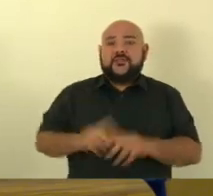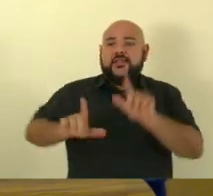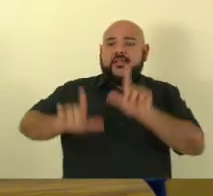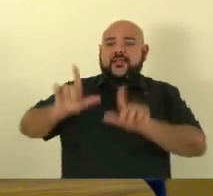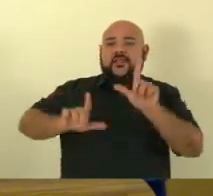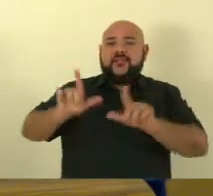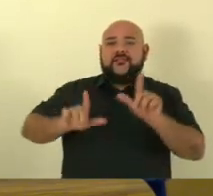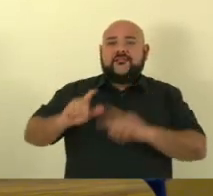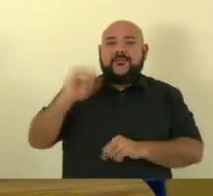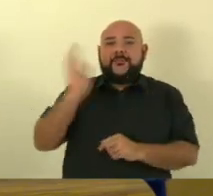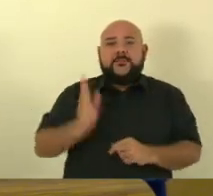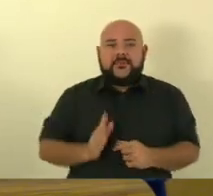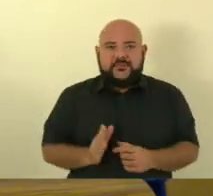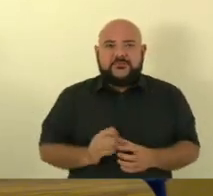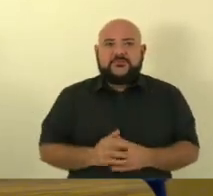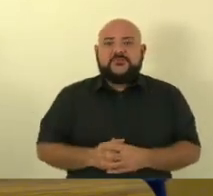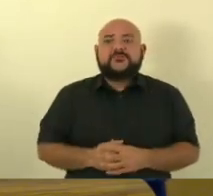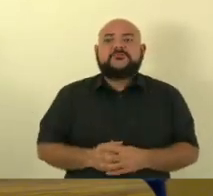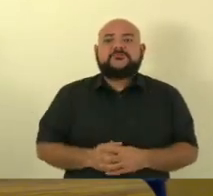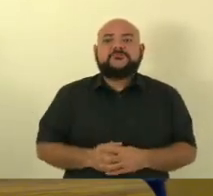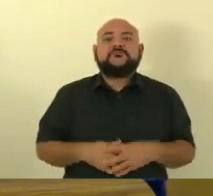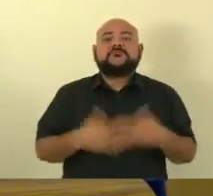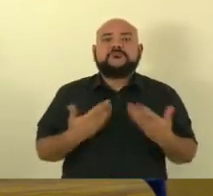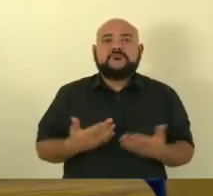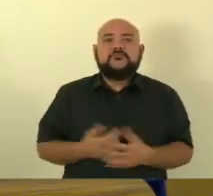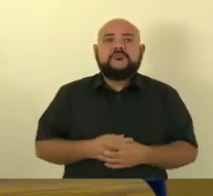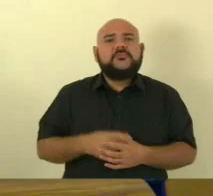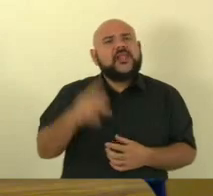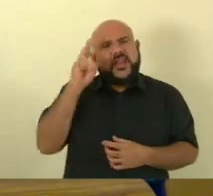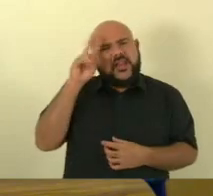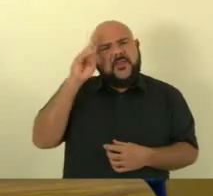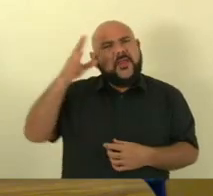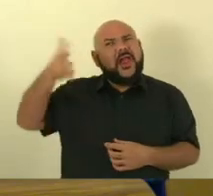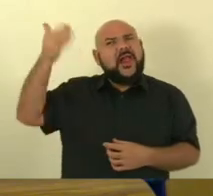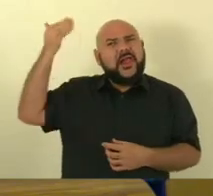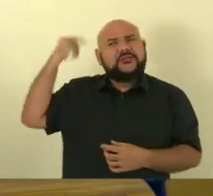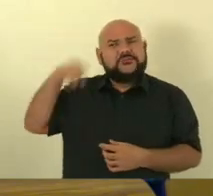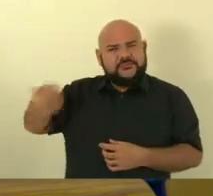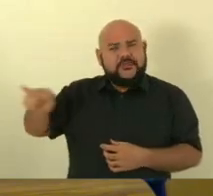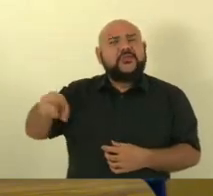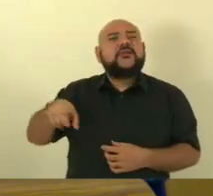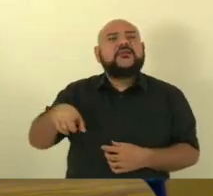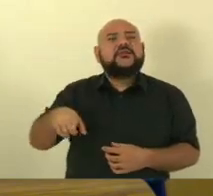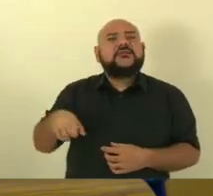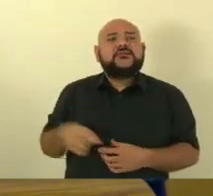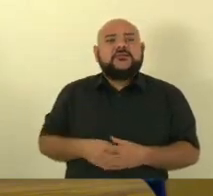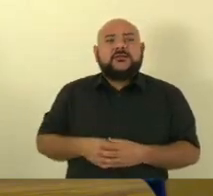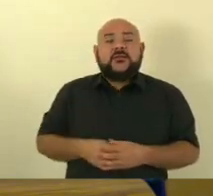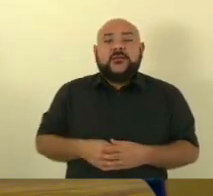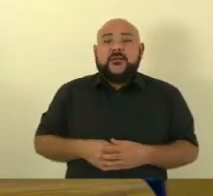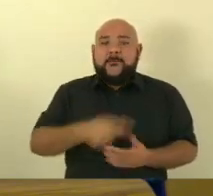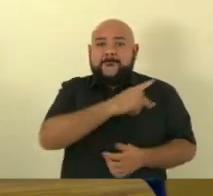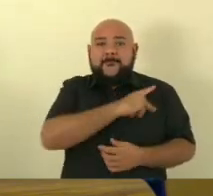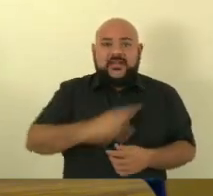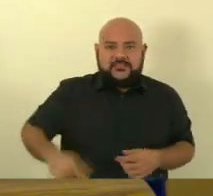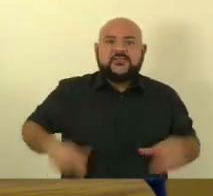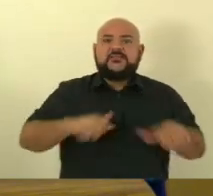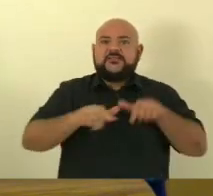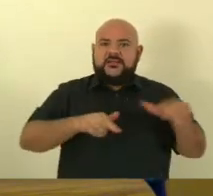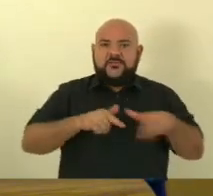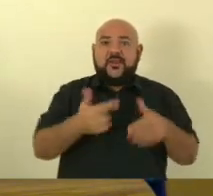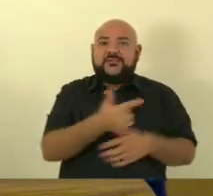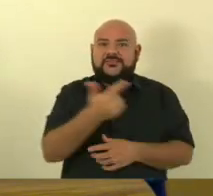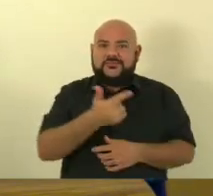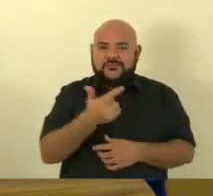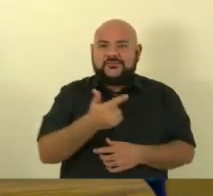cidadão quando ele foi presudente a segunda vez ele discriminou qual seria o